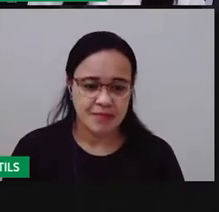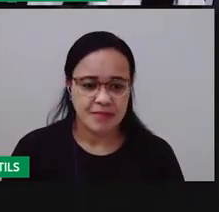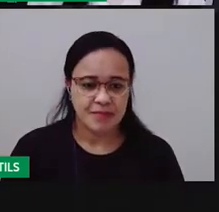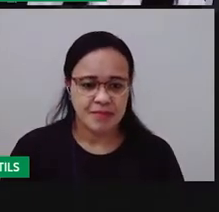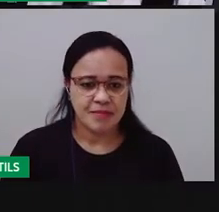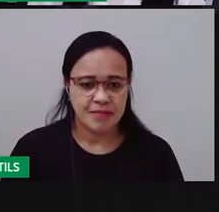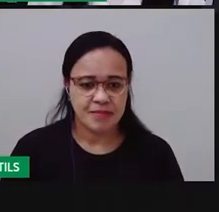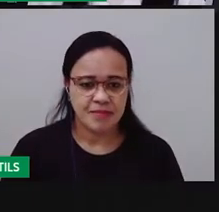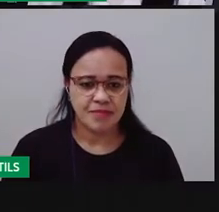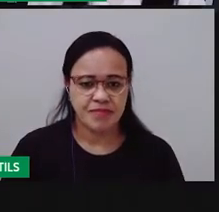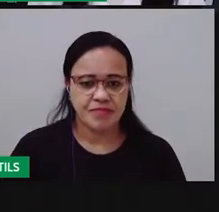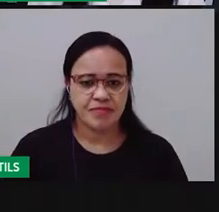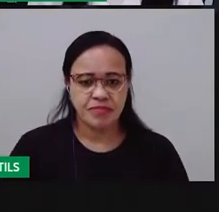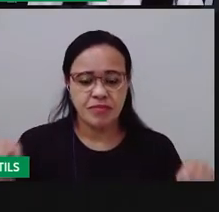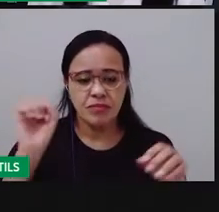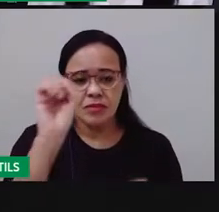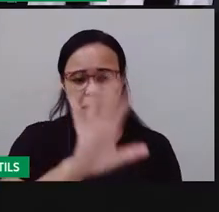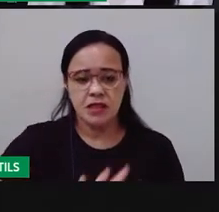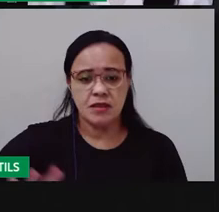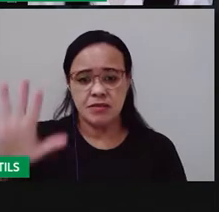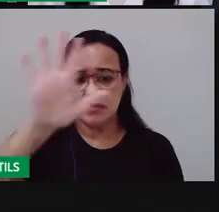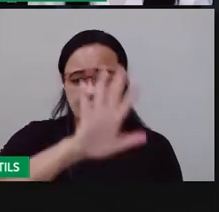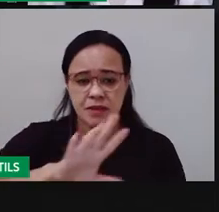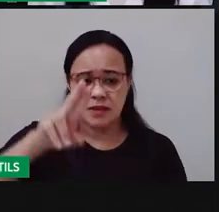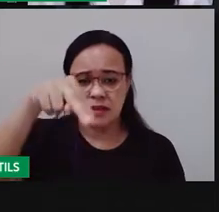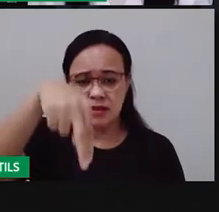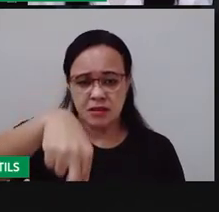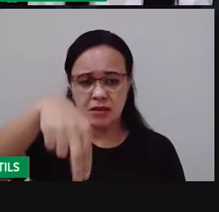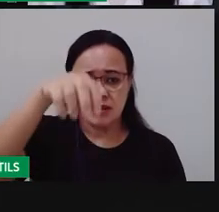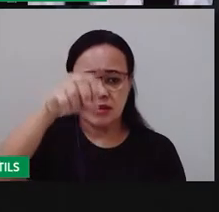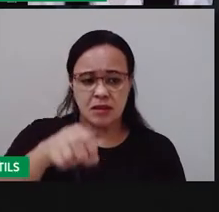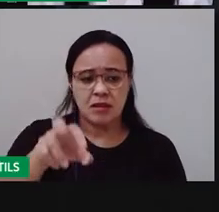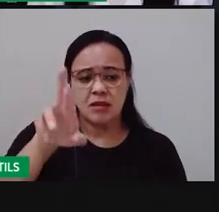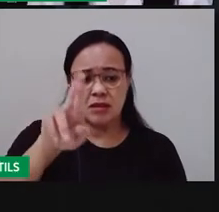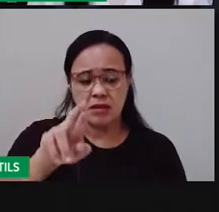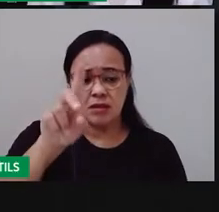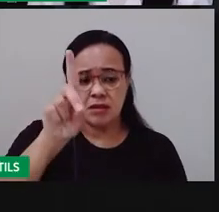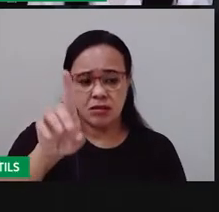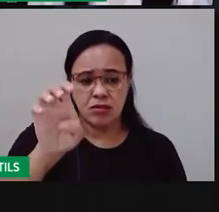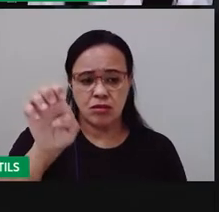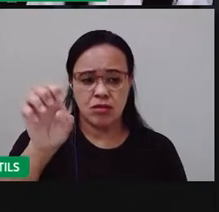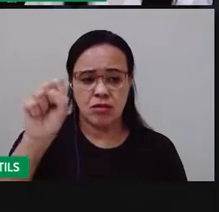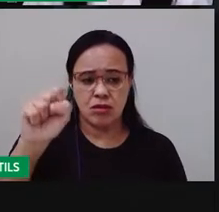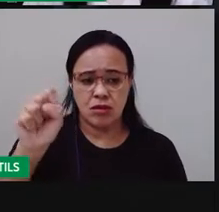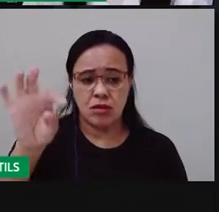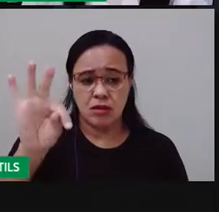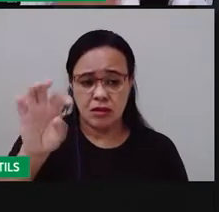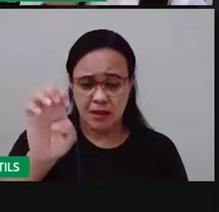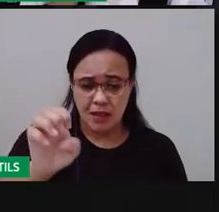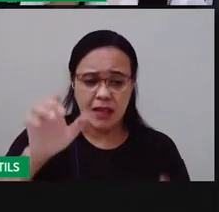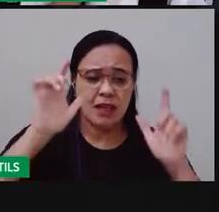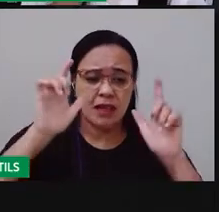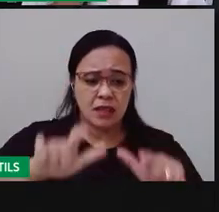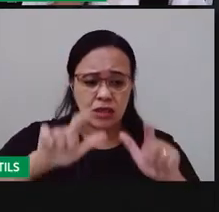A região nordeste, crianças, ela é uma região que tem uma